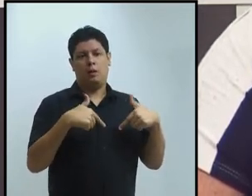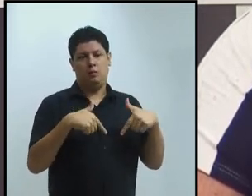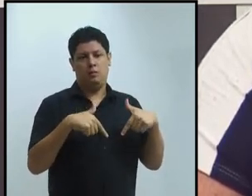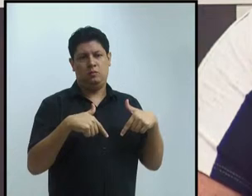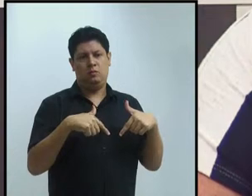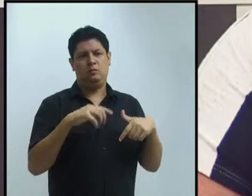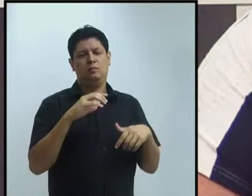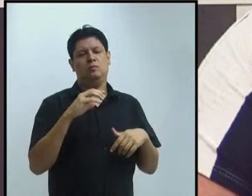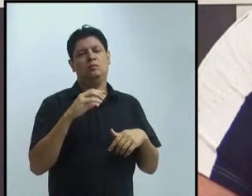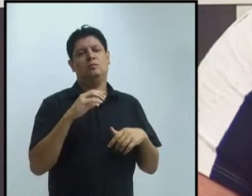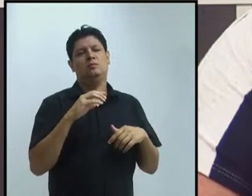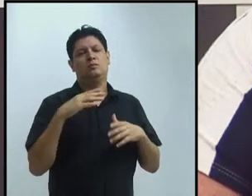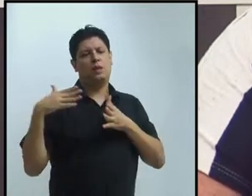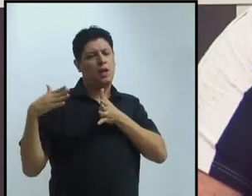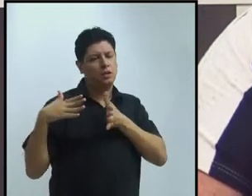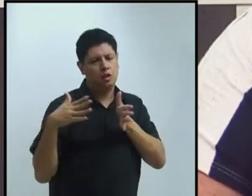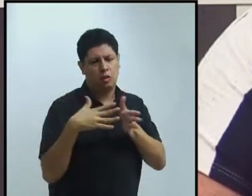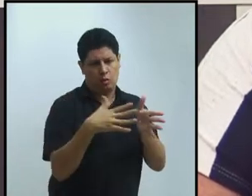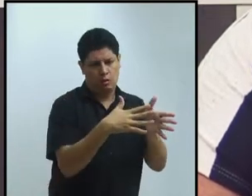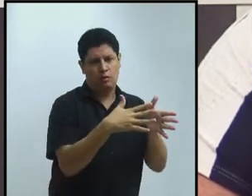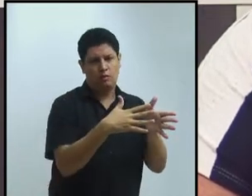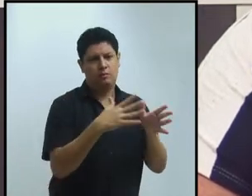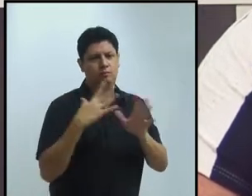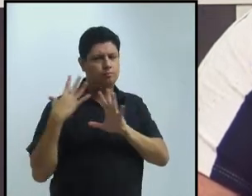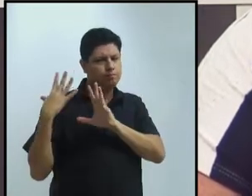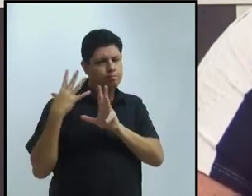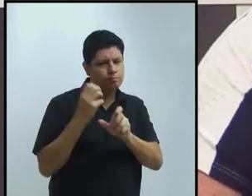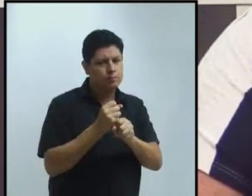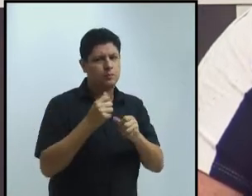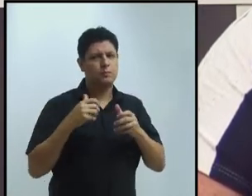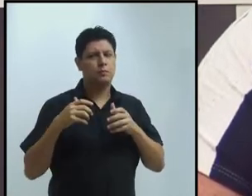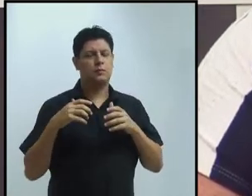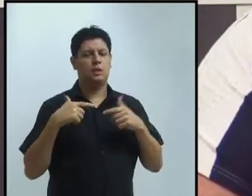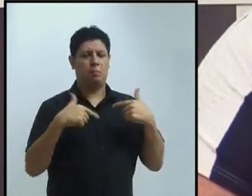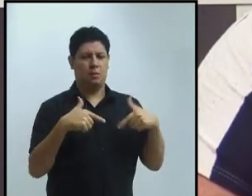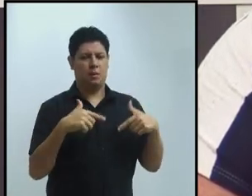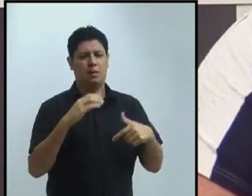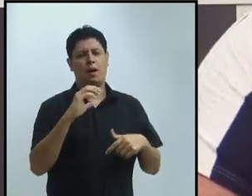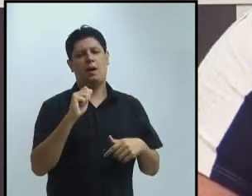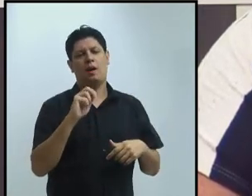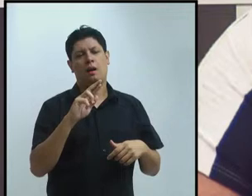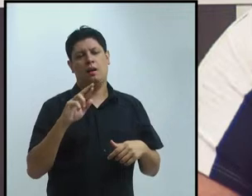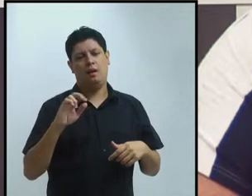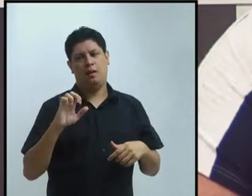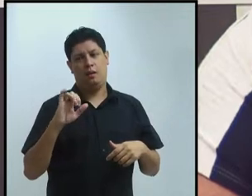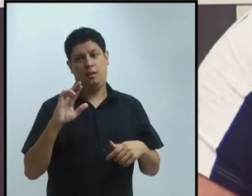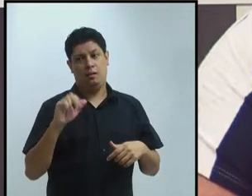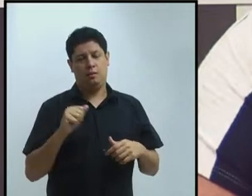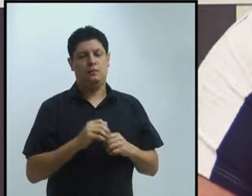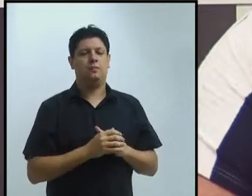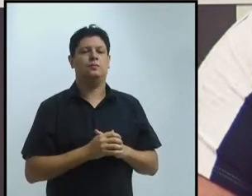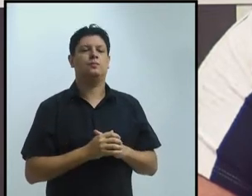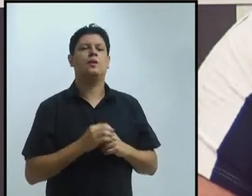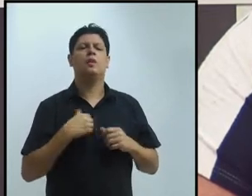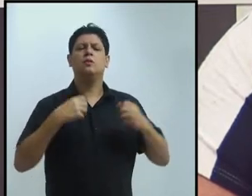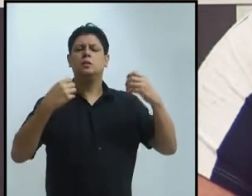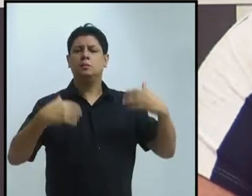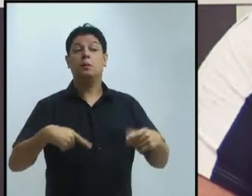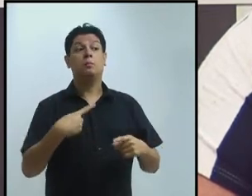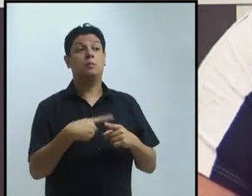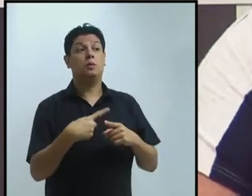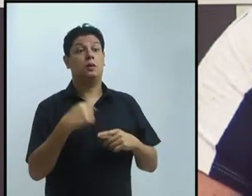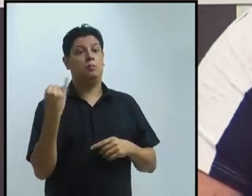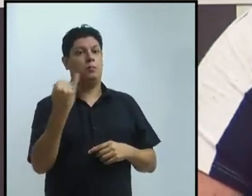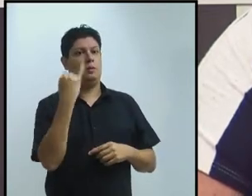geral, de como a internacionalização é importante para a nossa universidade e para o PPGL. Não há